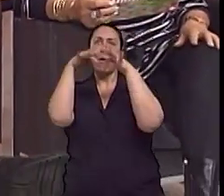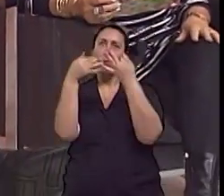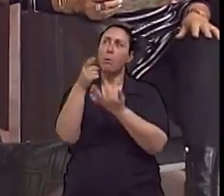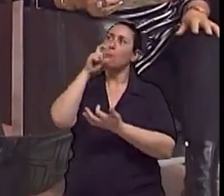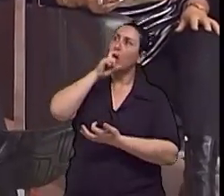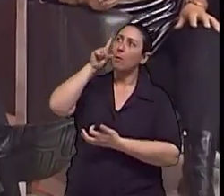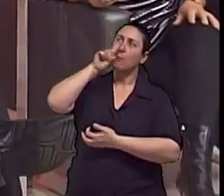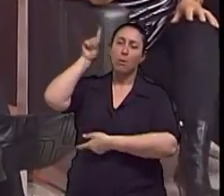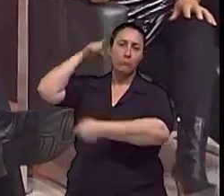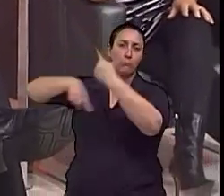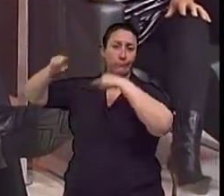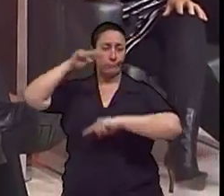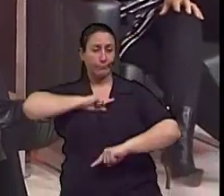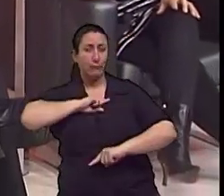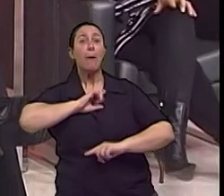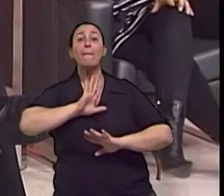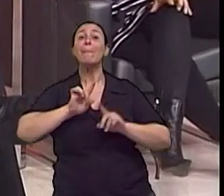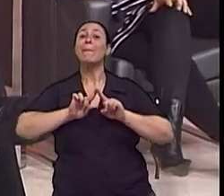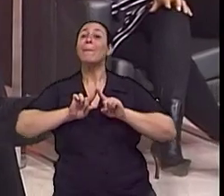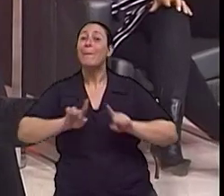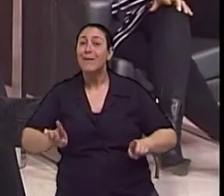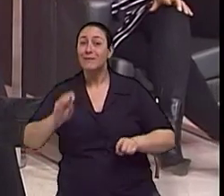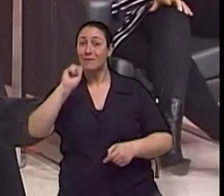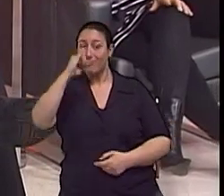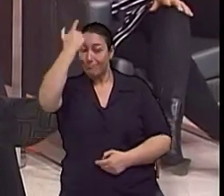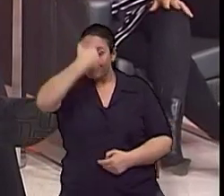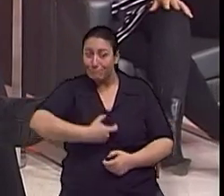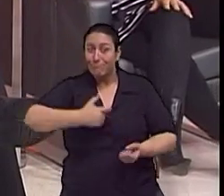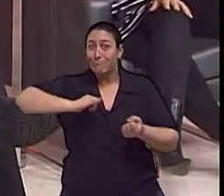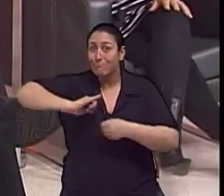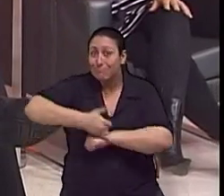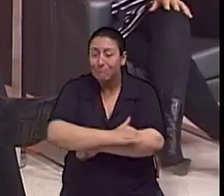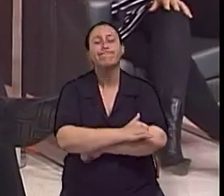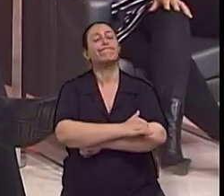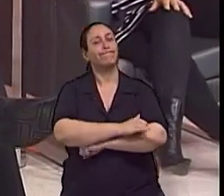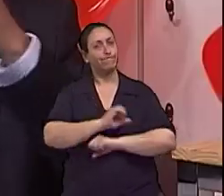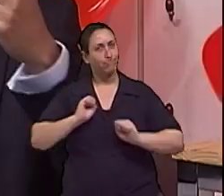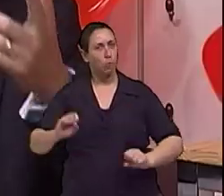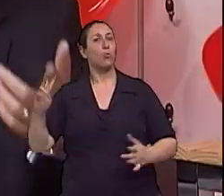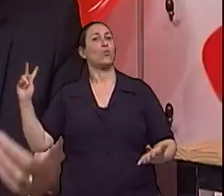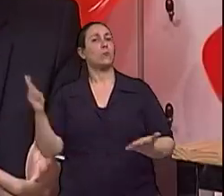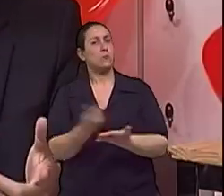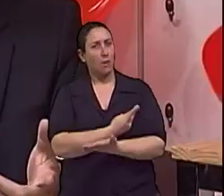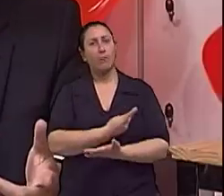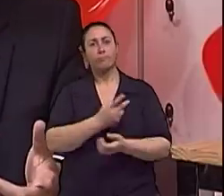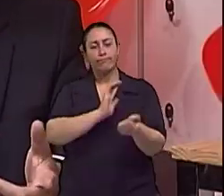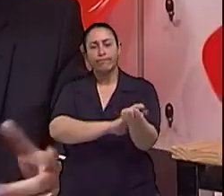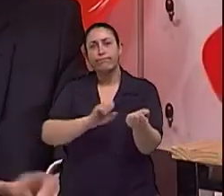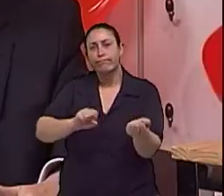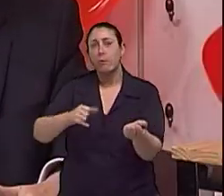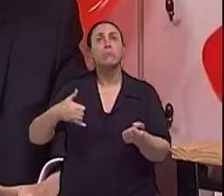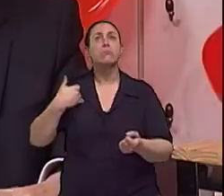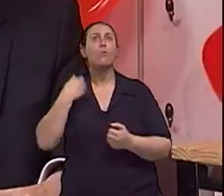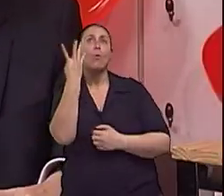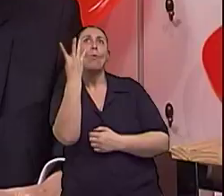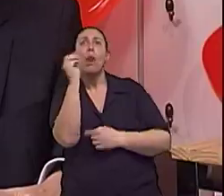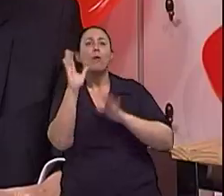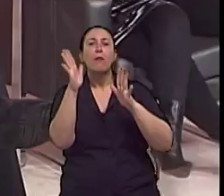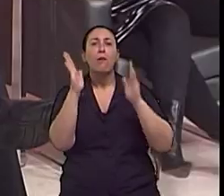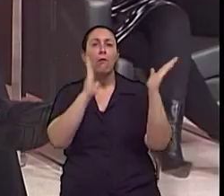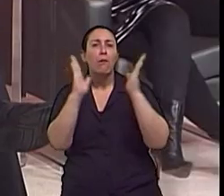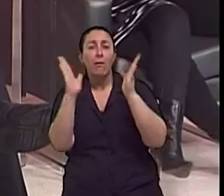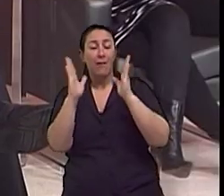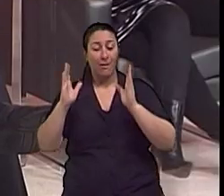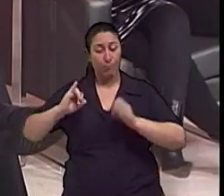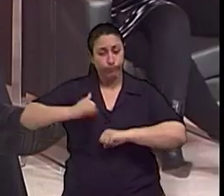hipertenso, mas se a pessoa é obesa, daqui a pouco ela se torna hipertensa aos 40, ao invés de começar a se tornar hipertensa aos 60. esse somatório de